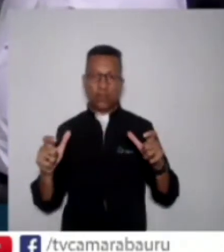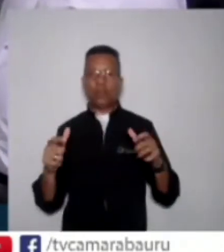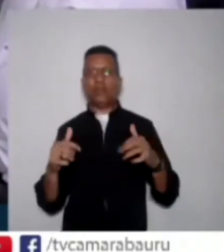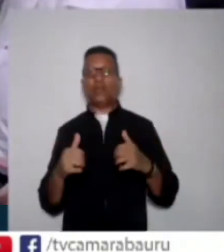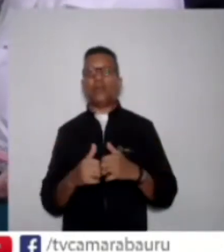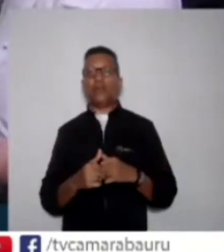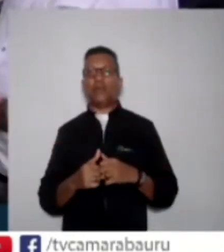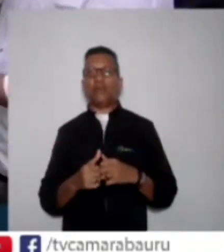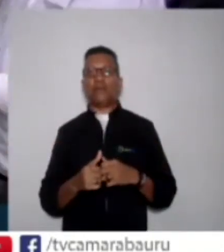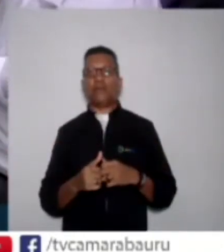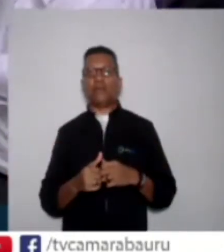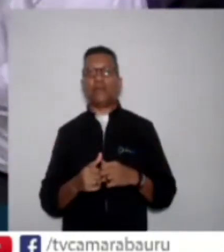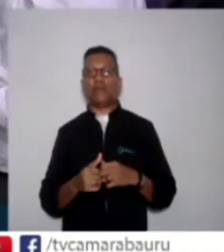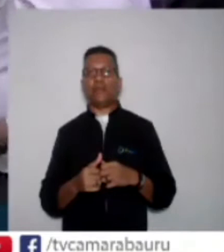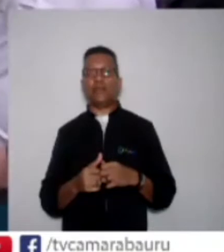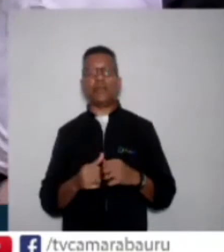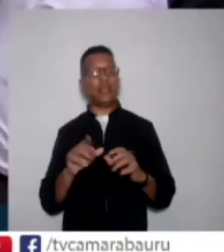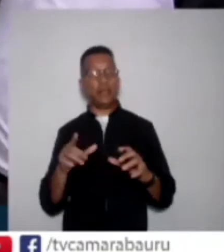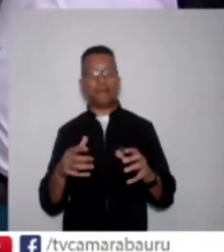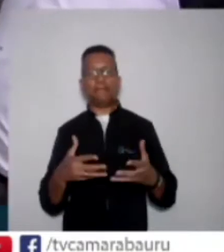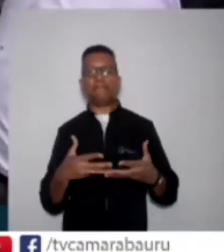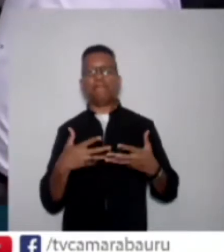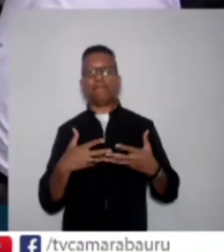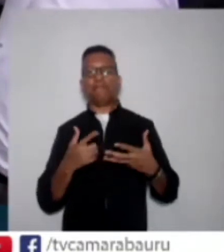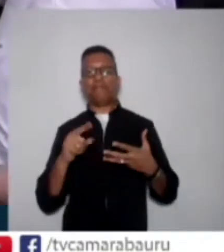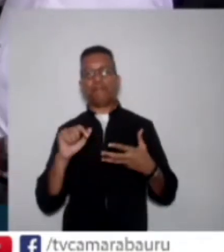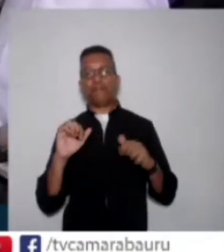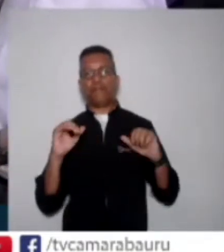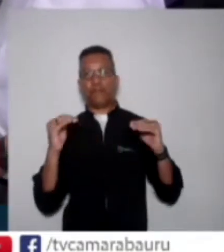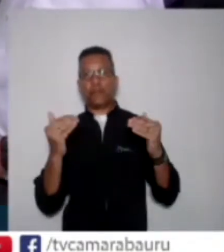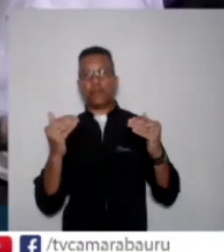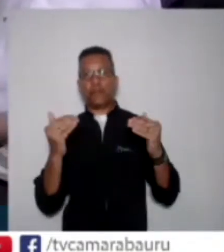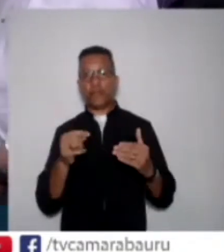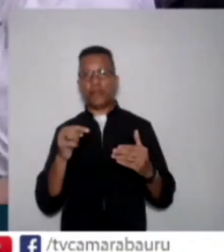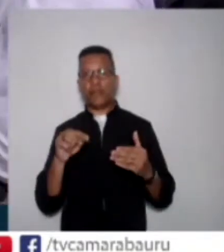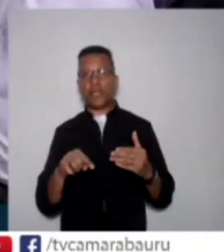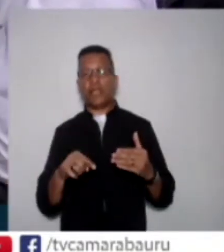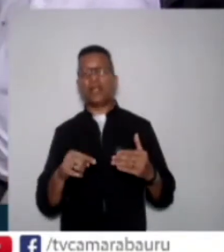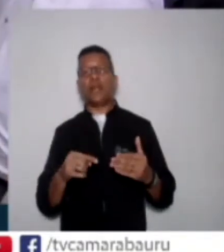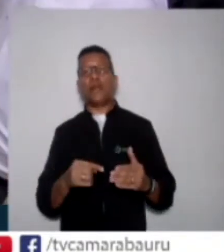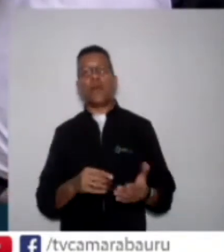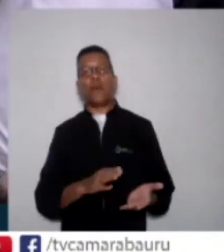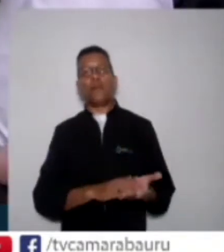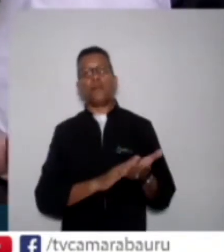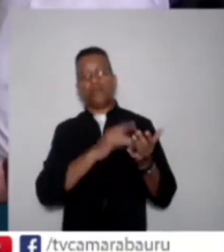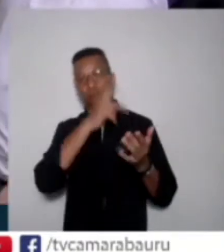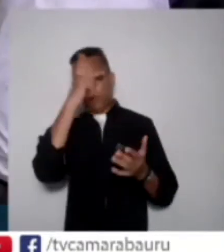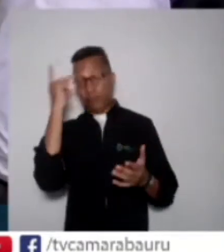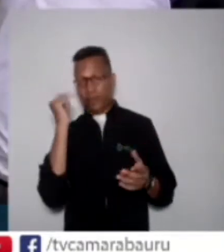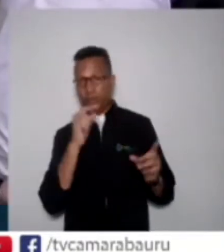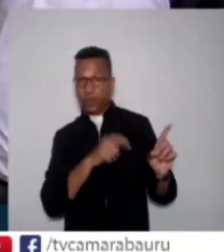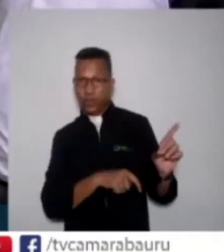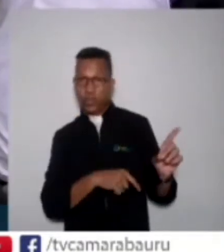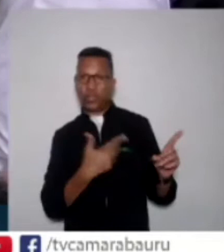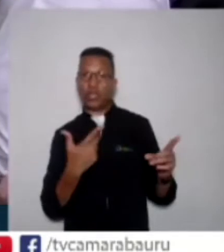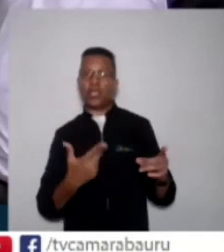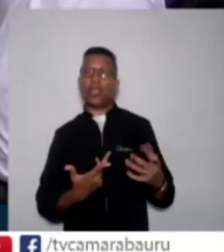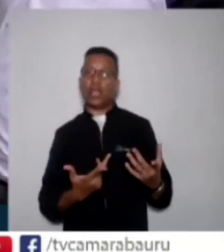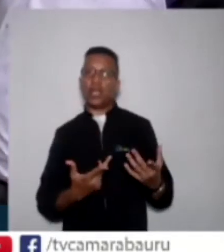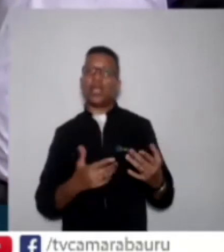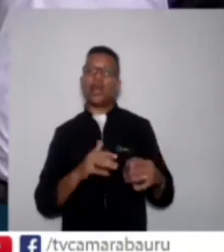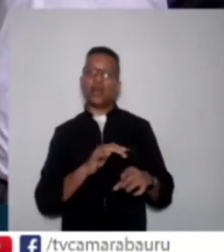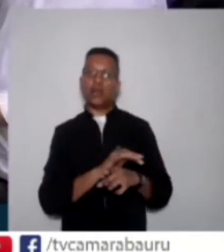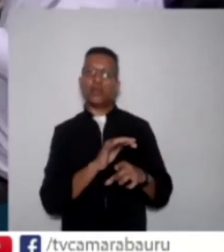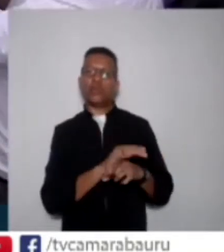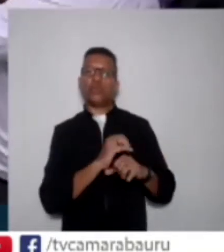e é uma honra para a Câmara Municipal homenagear pessoas que contribuem para o desenvolvimento da cidade